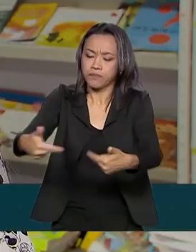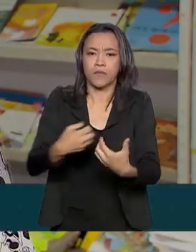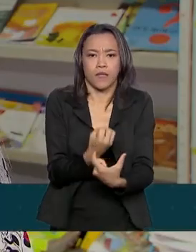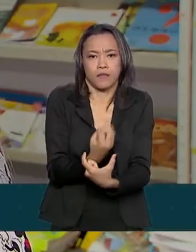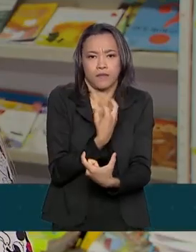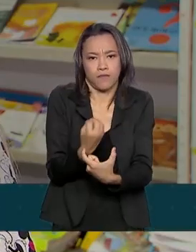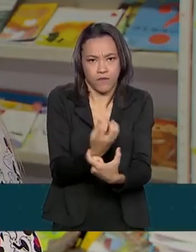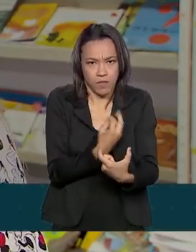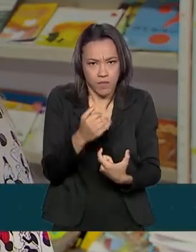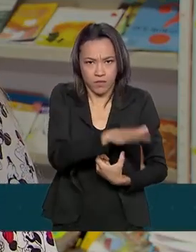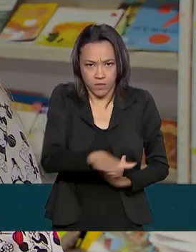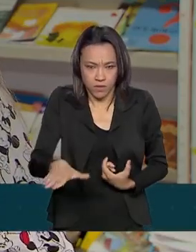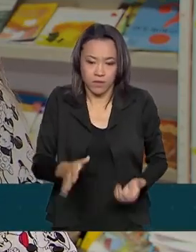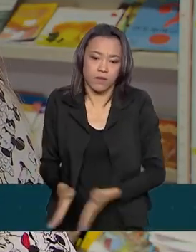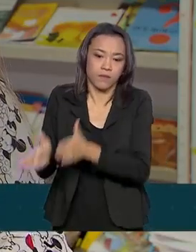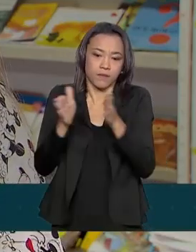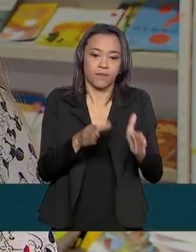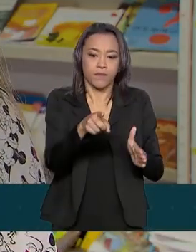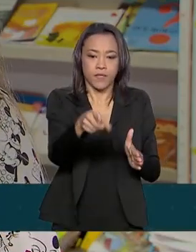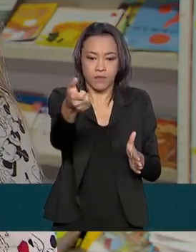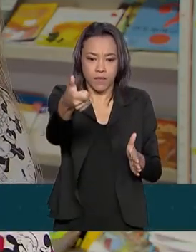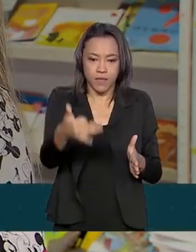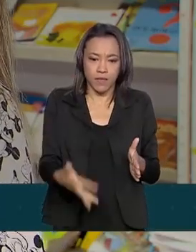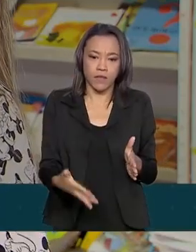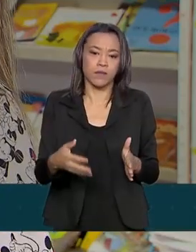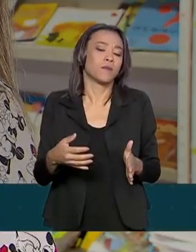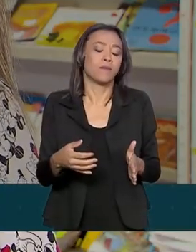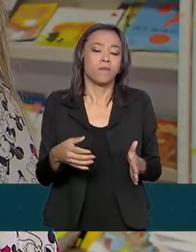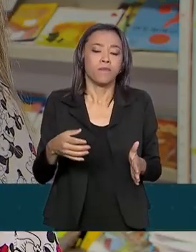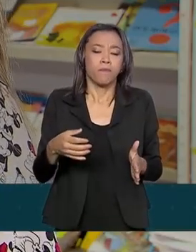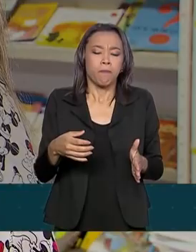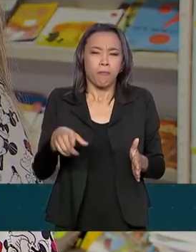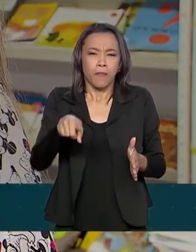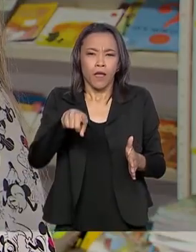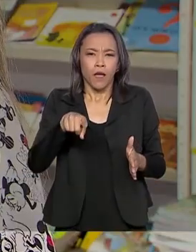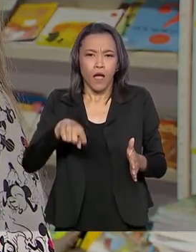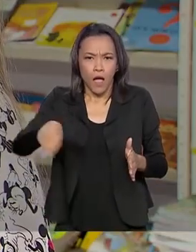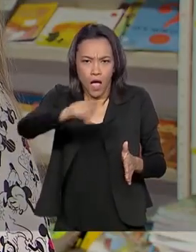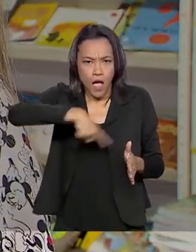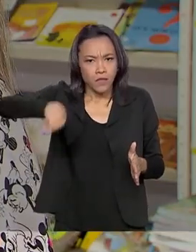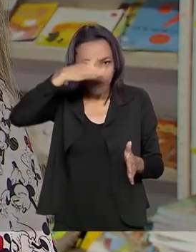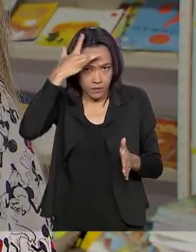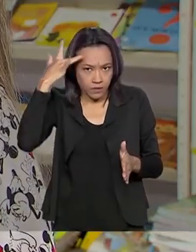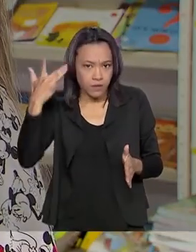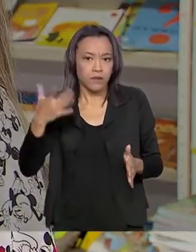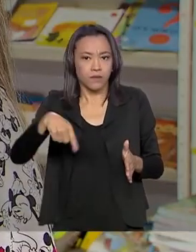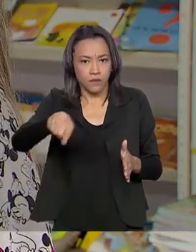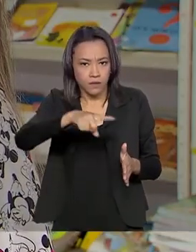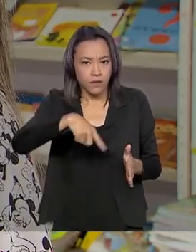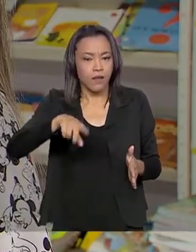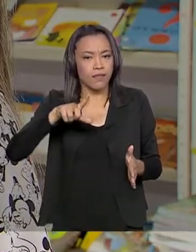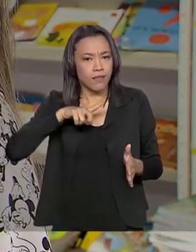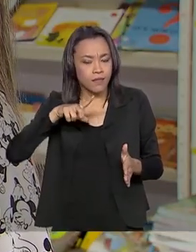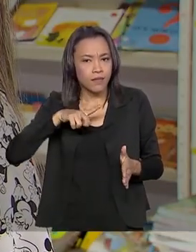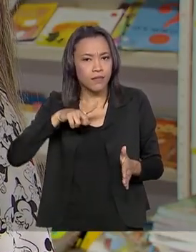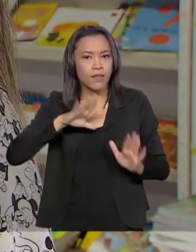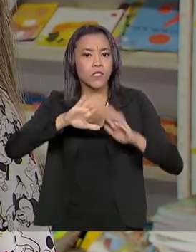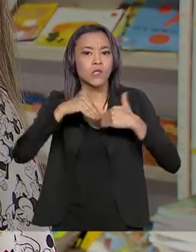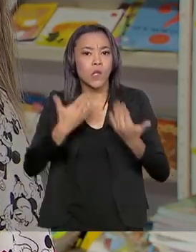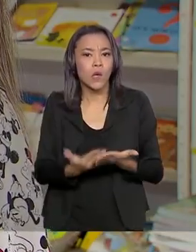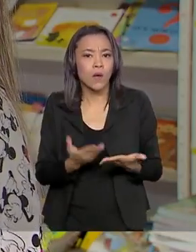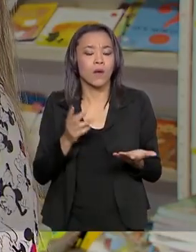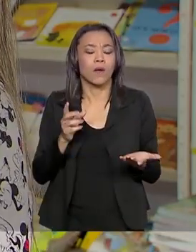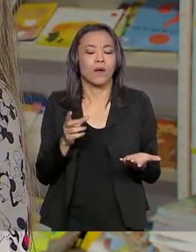a população da escola básica tem o seu nível de